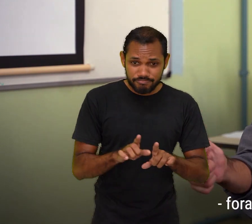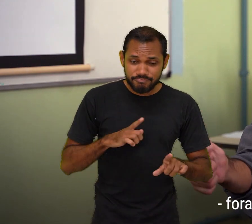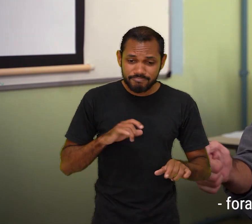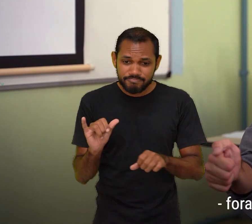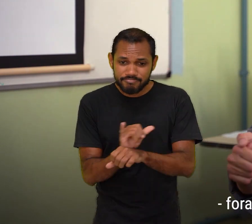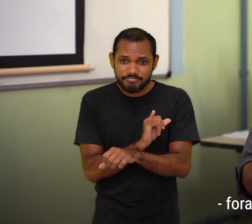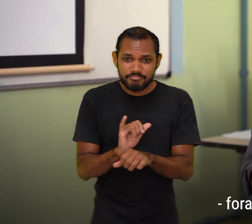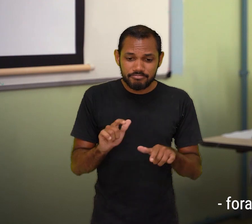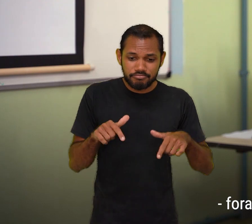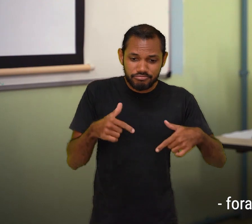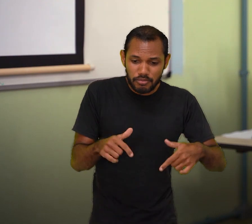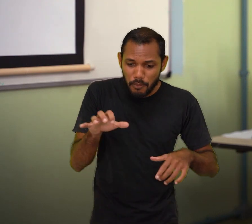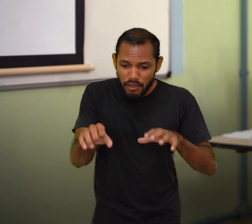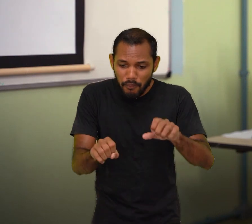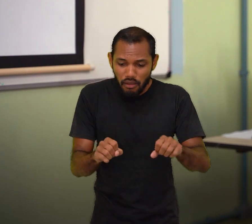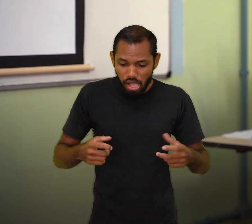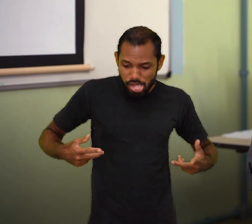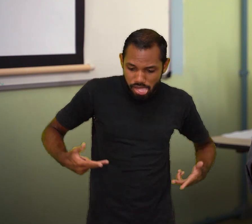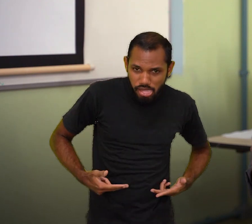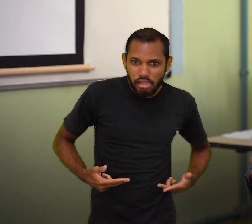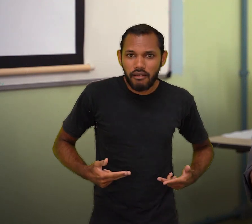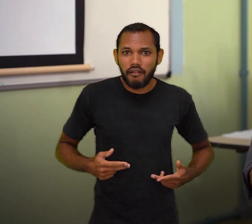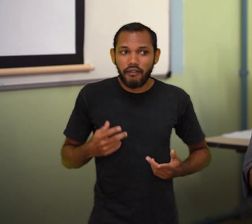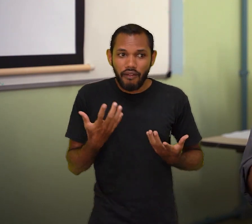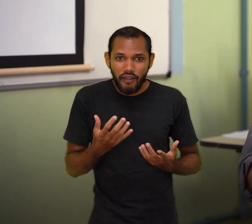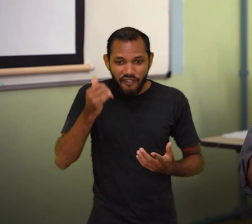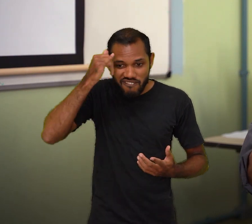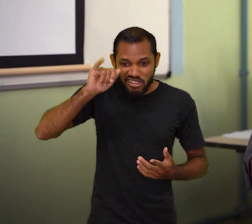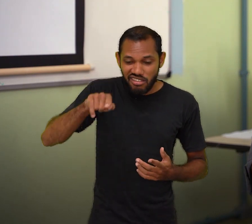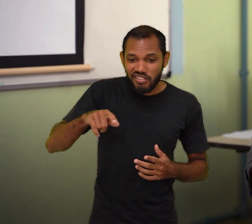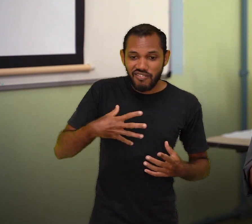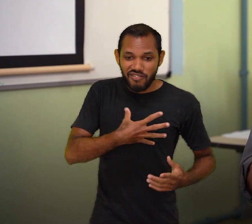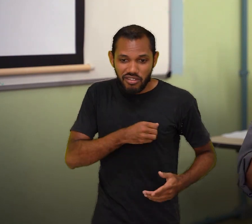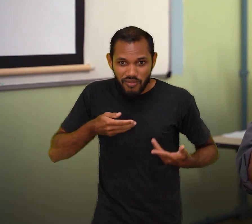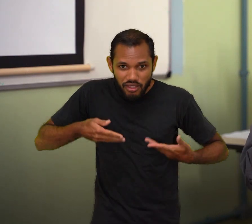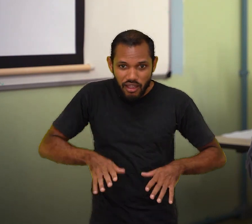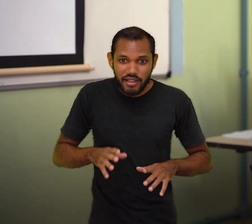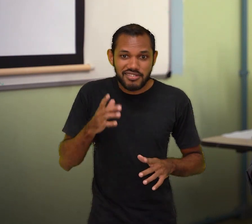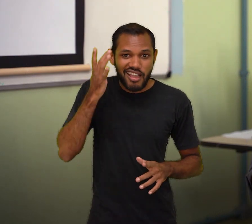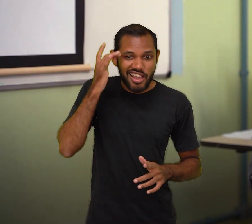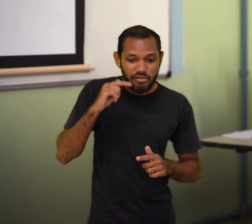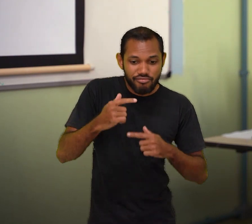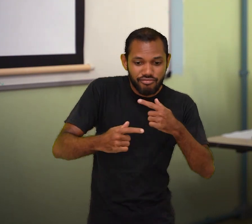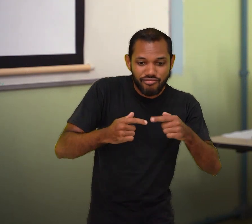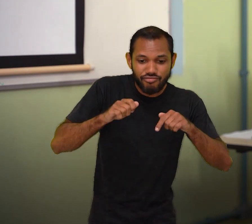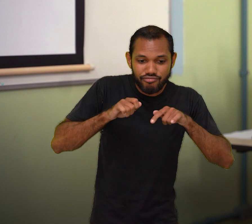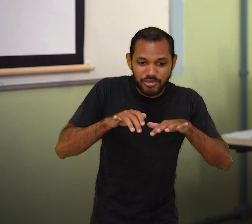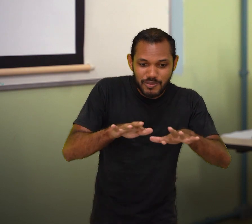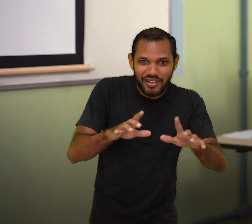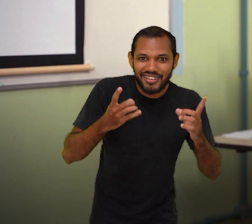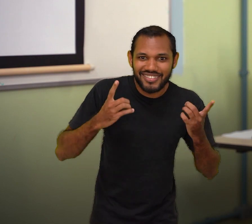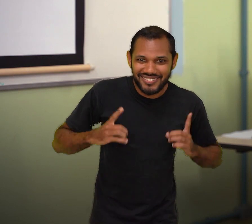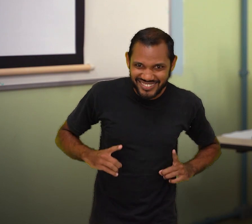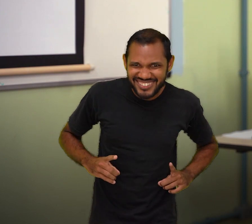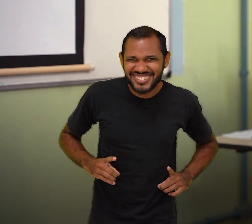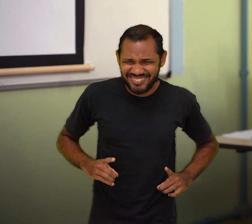executados, né? O próprio Estado brasileiro, as campanhas de eugenia, campanhas de